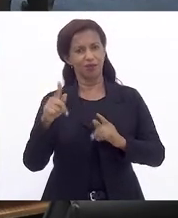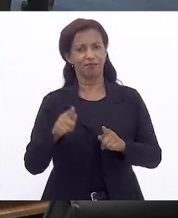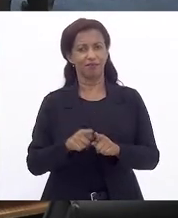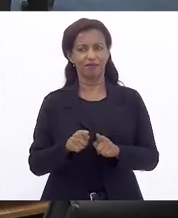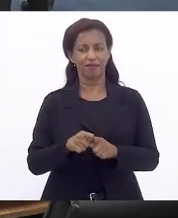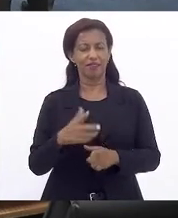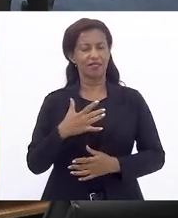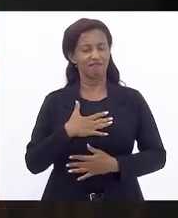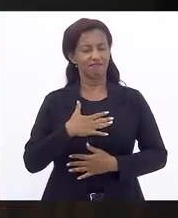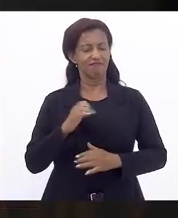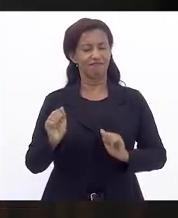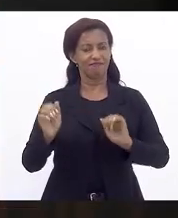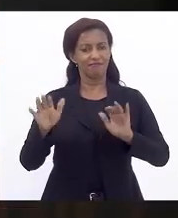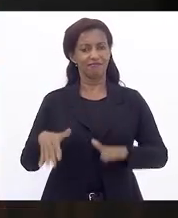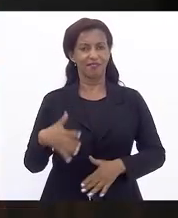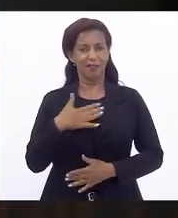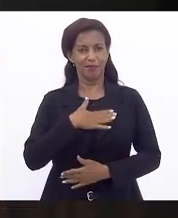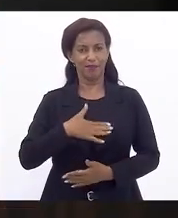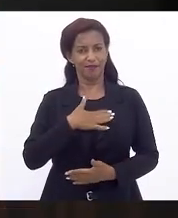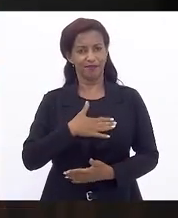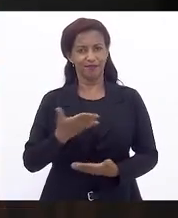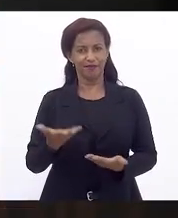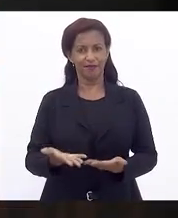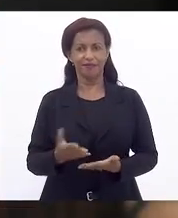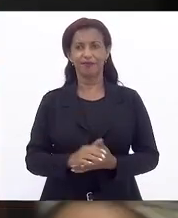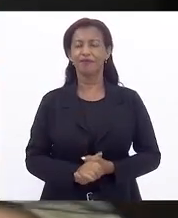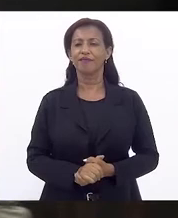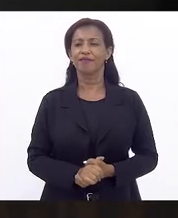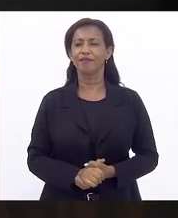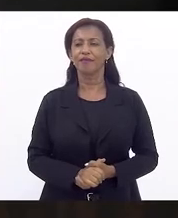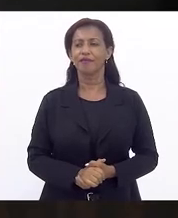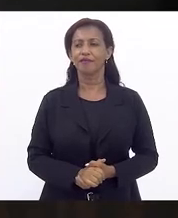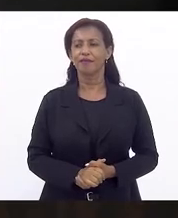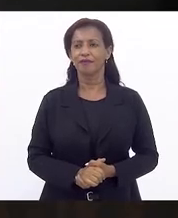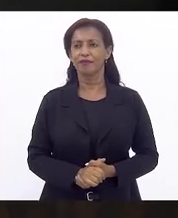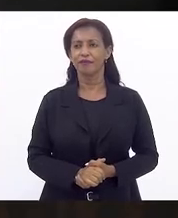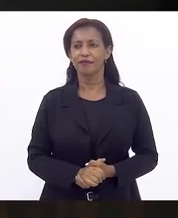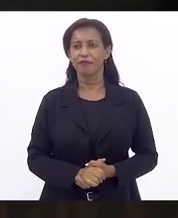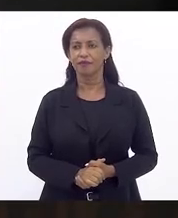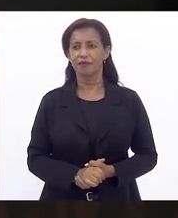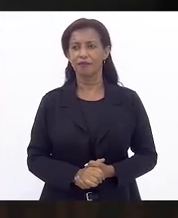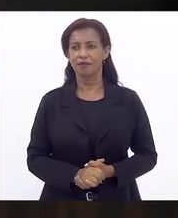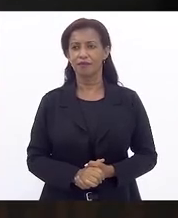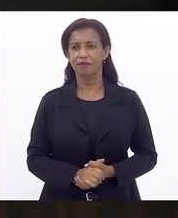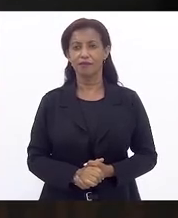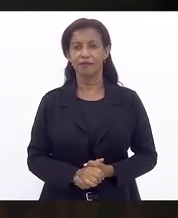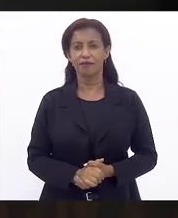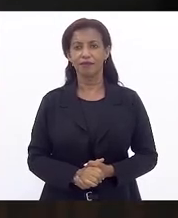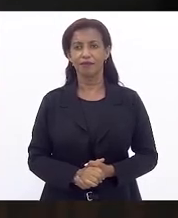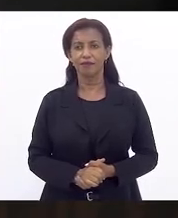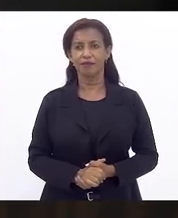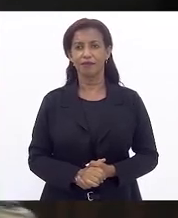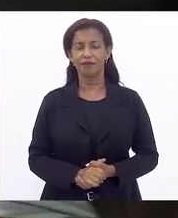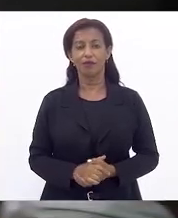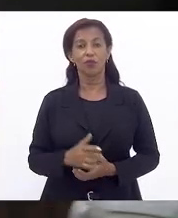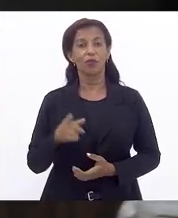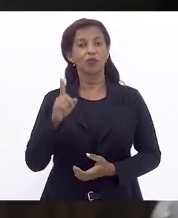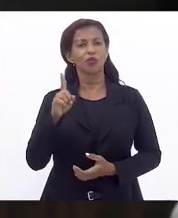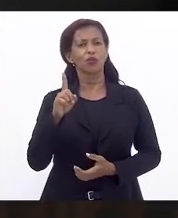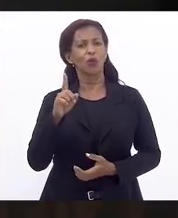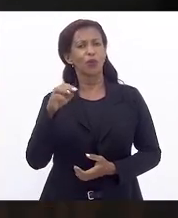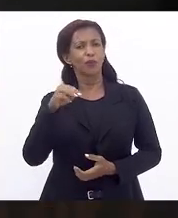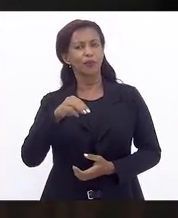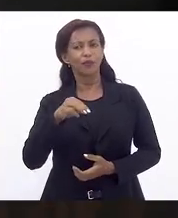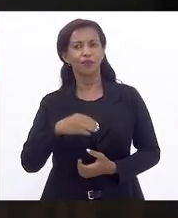Sinta-se à vontade, seja muito bem-vinda no nosso plenário. Antes de passar a do dia... São deputados, só um minutinho,